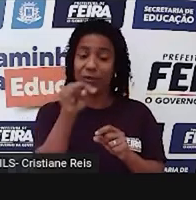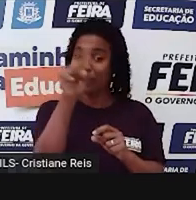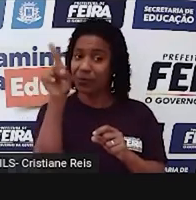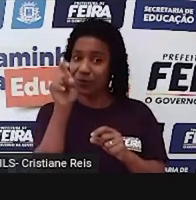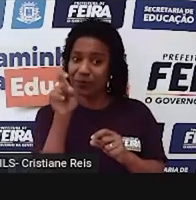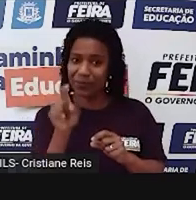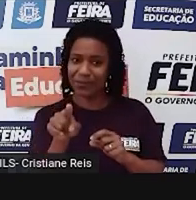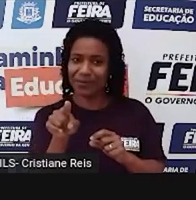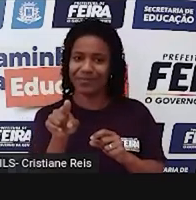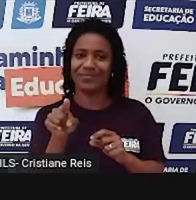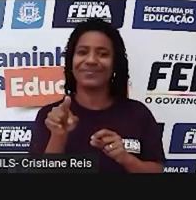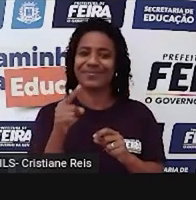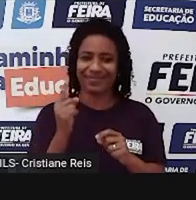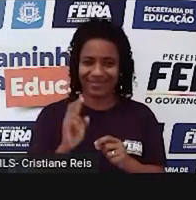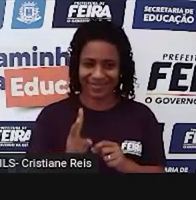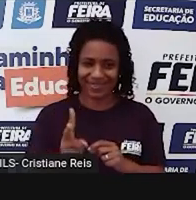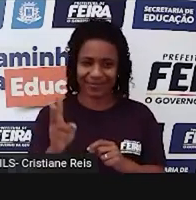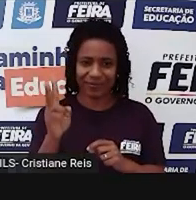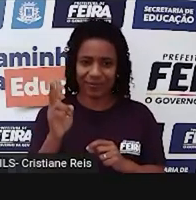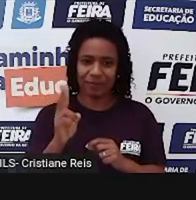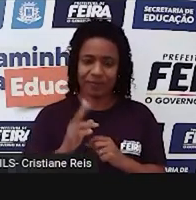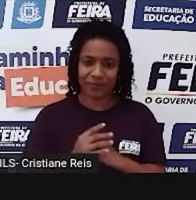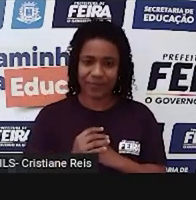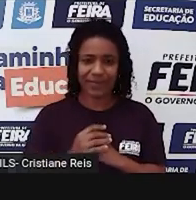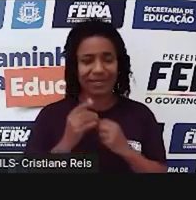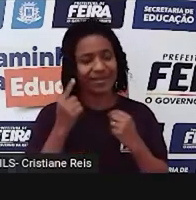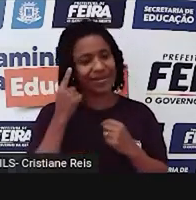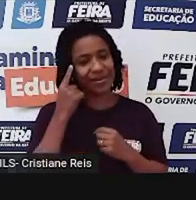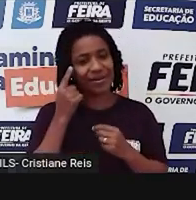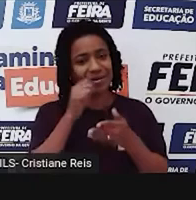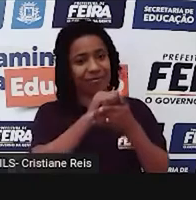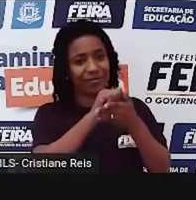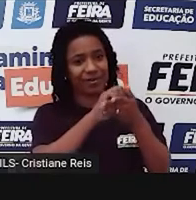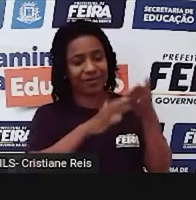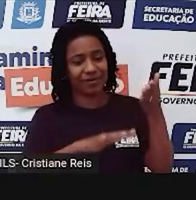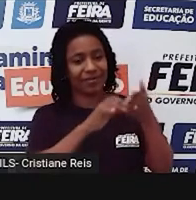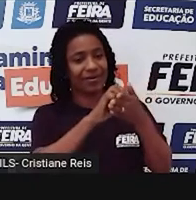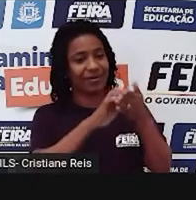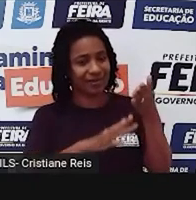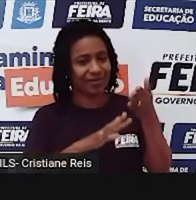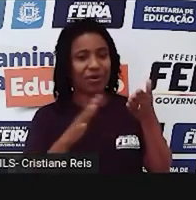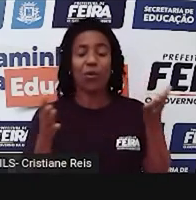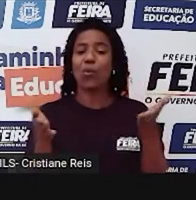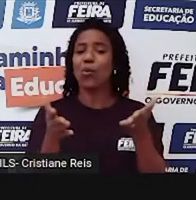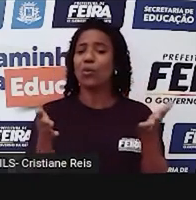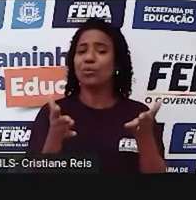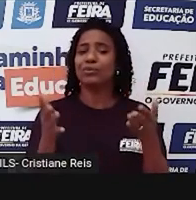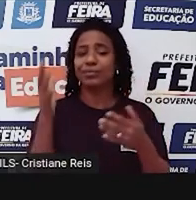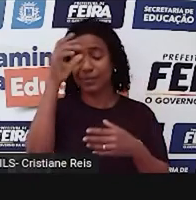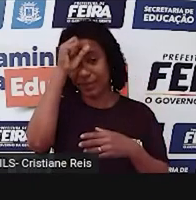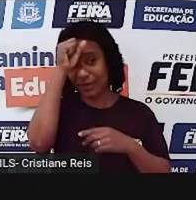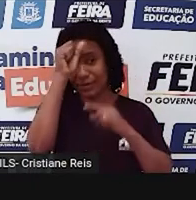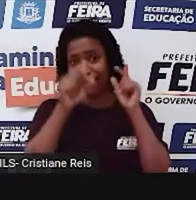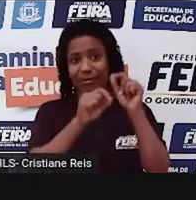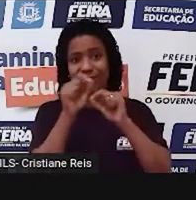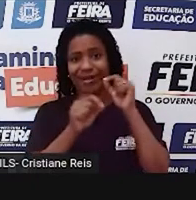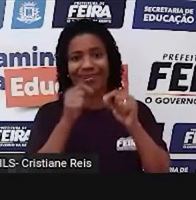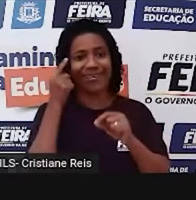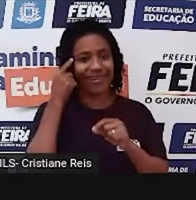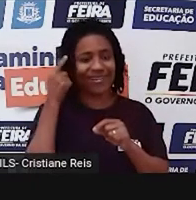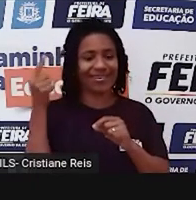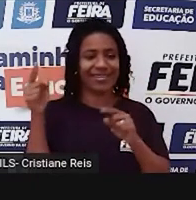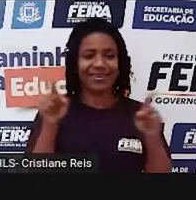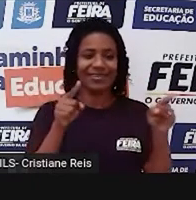interrogação. Ok? E deixo para vocês o desafio de nossa aula de hoje. Lembram da música?